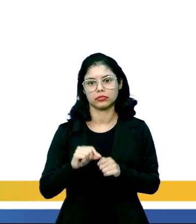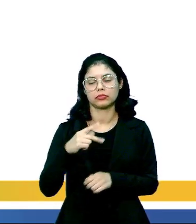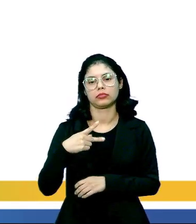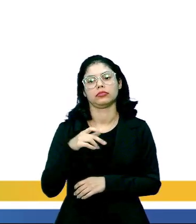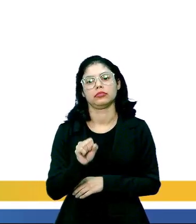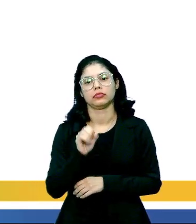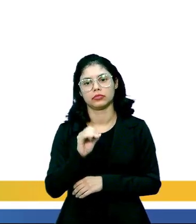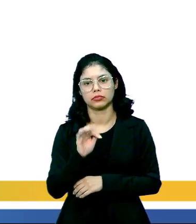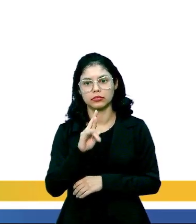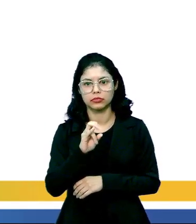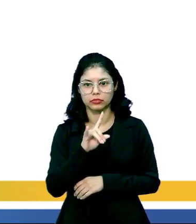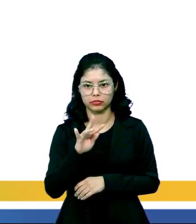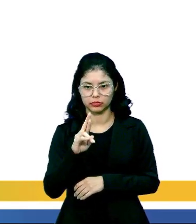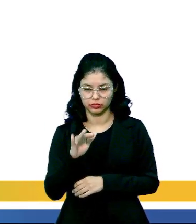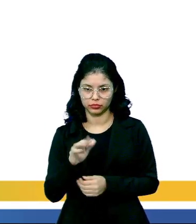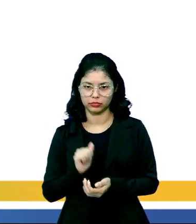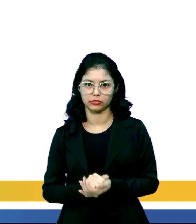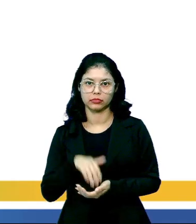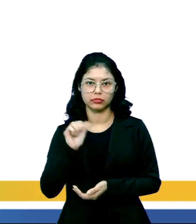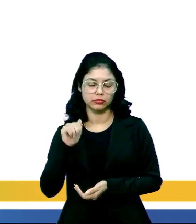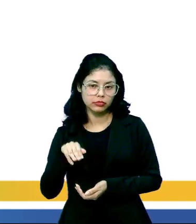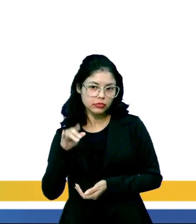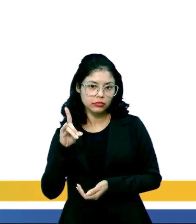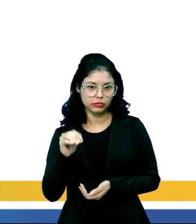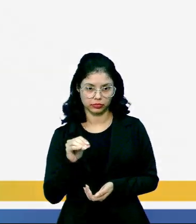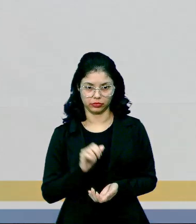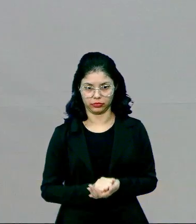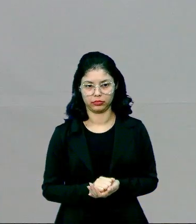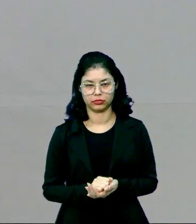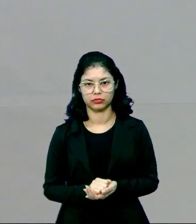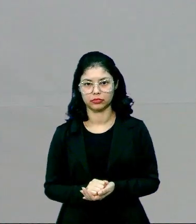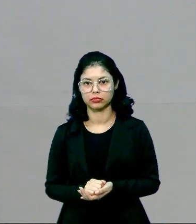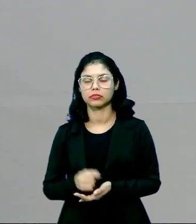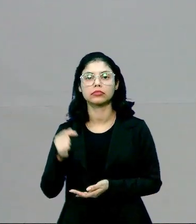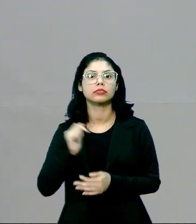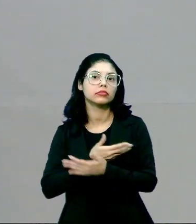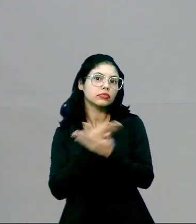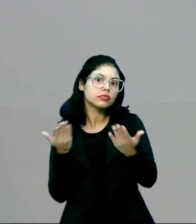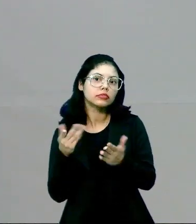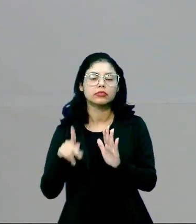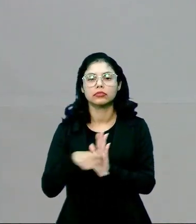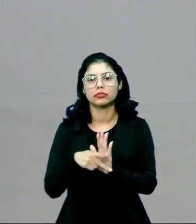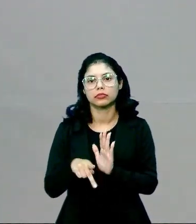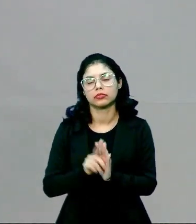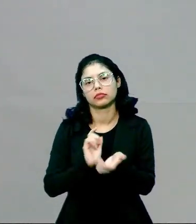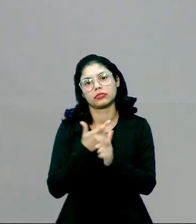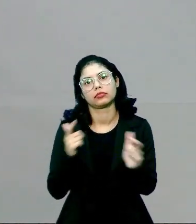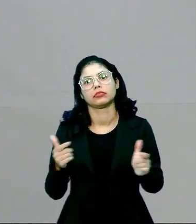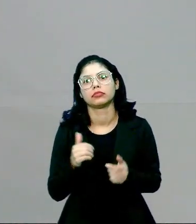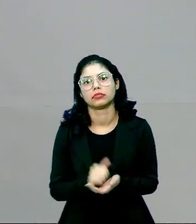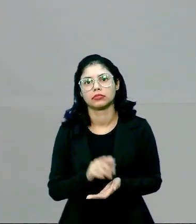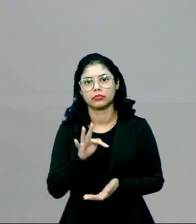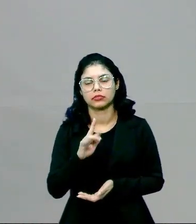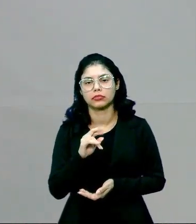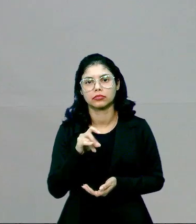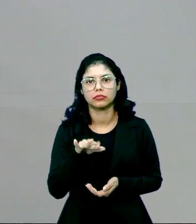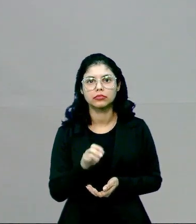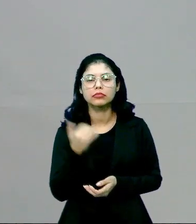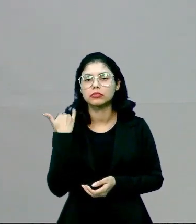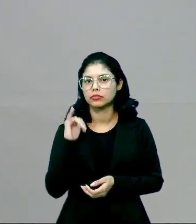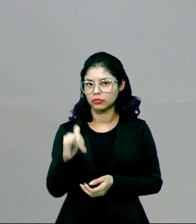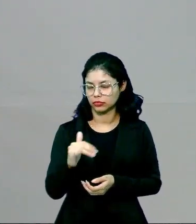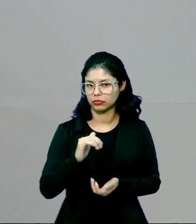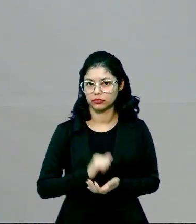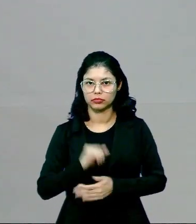é em forma de polissacarídeo, amido. Inclusive, pessoal, o amido, ele é uma grande fonte de energia das